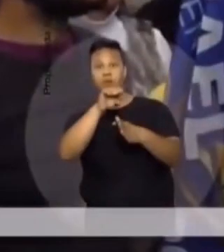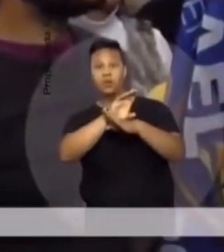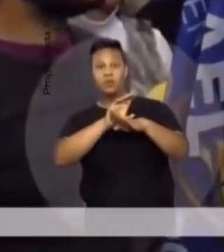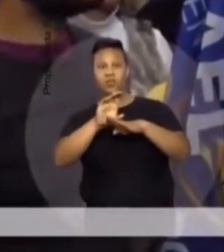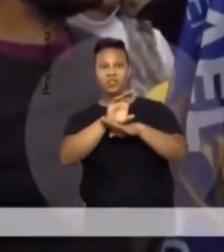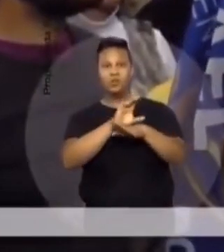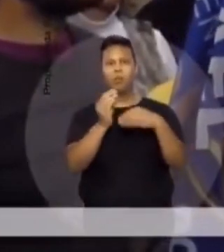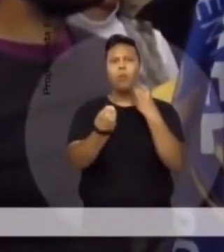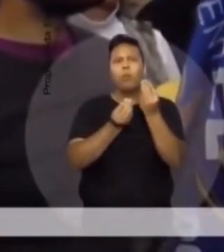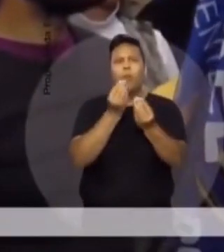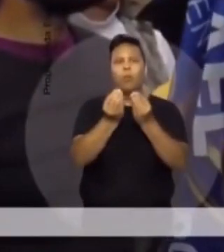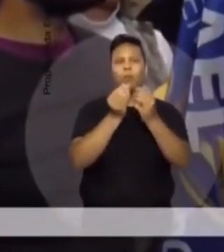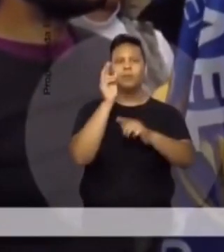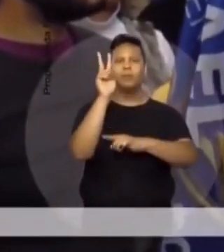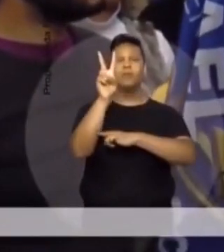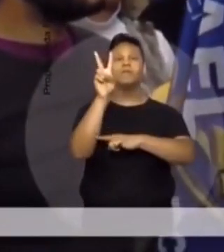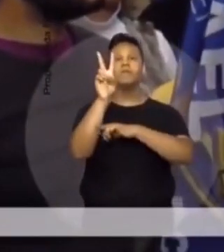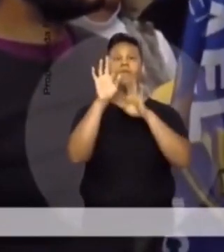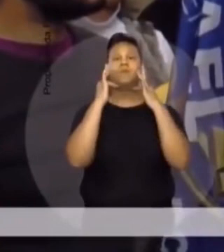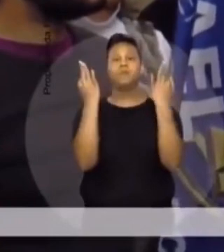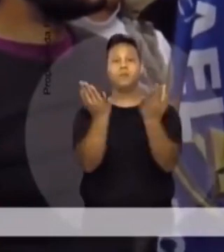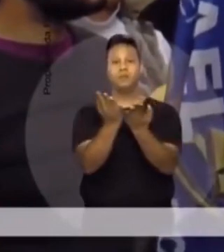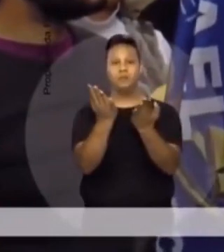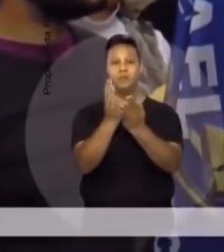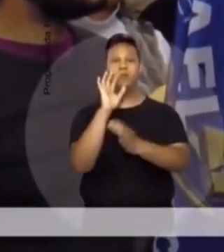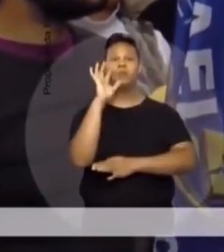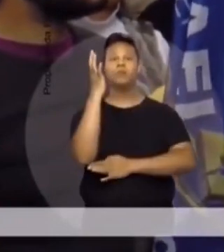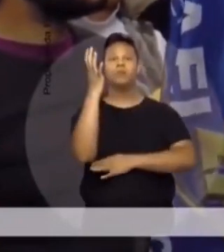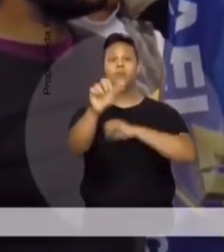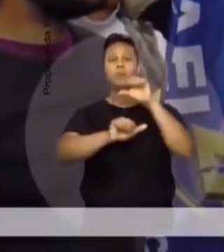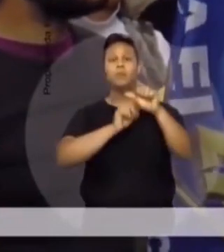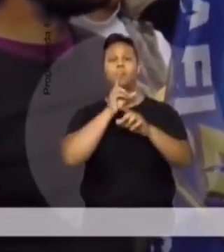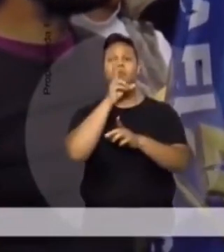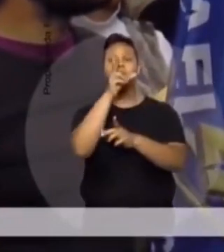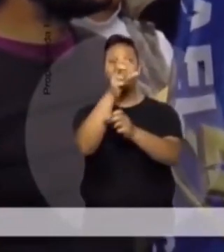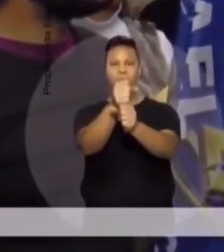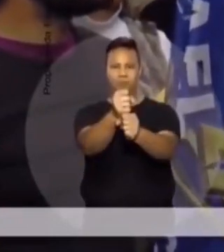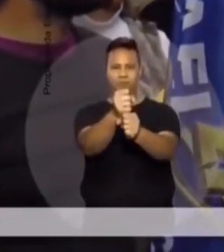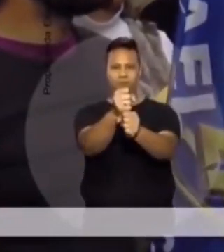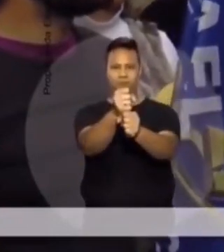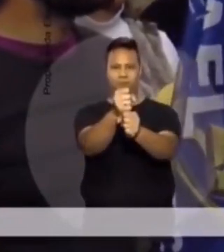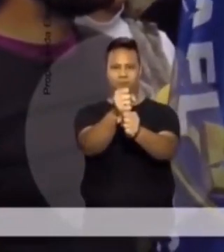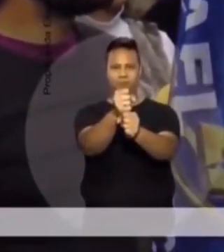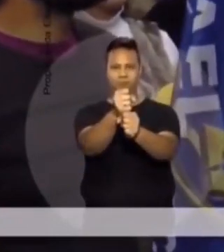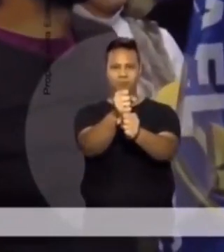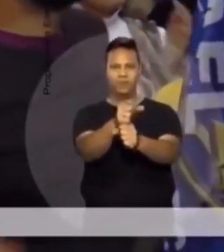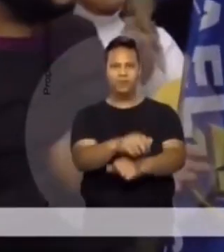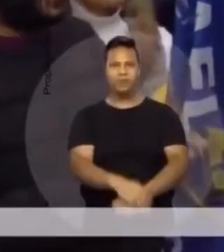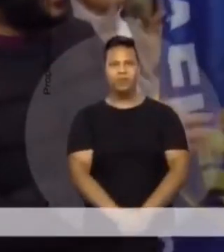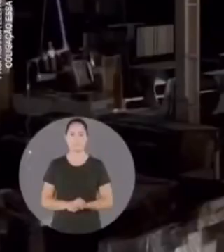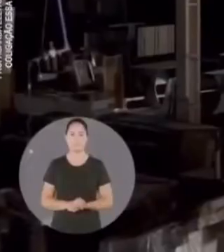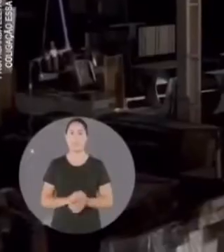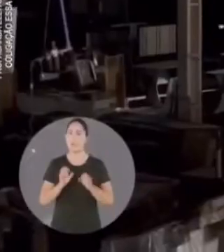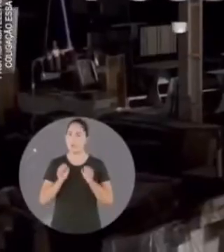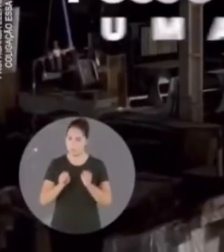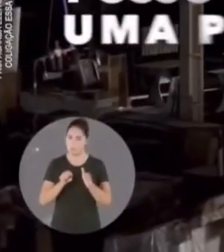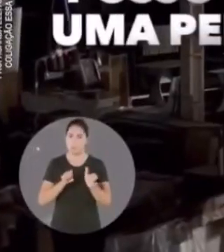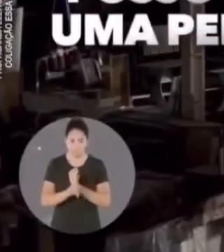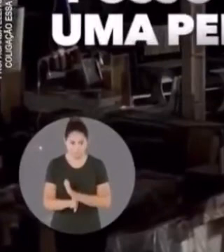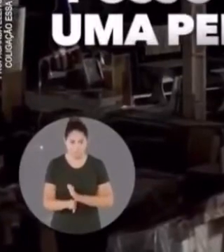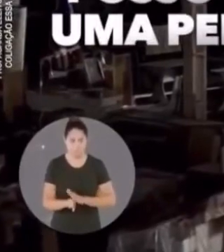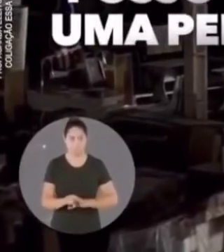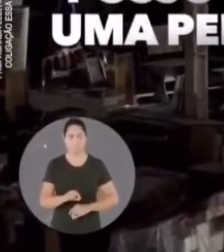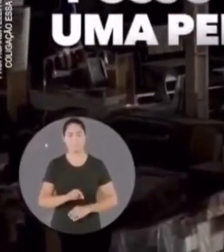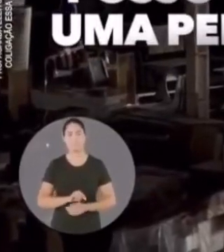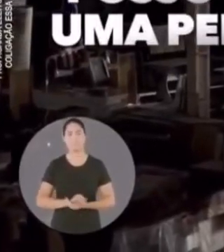Há 30 anos coloquei na Constituição a defesa da família Cristal. Sinais, fortes sinais. Posso